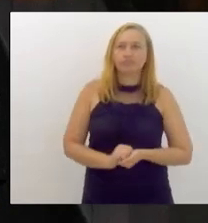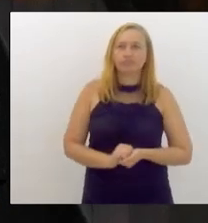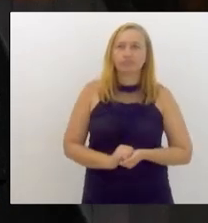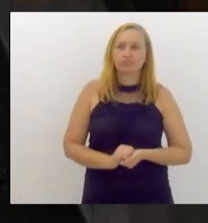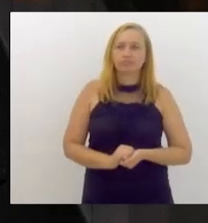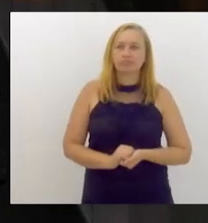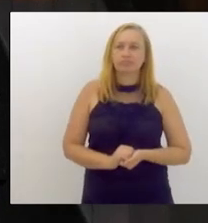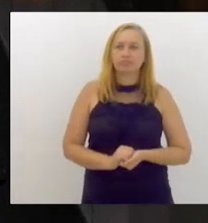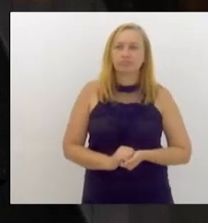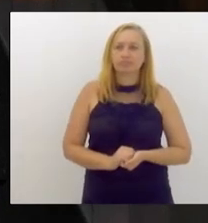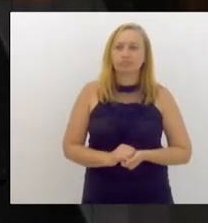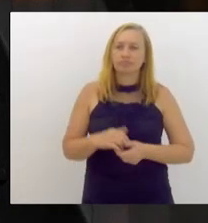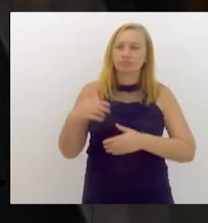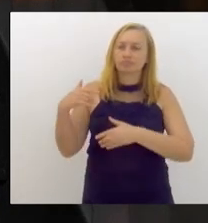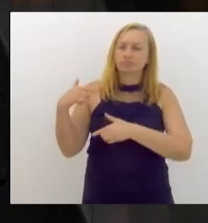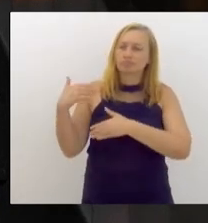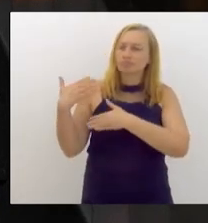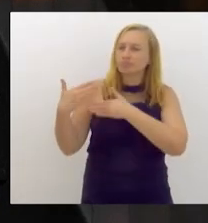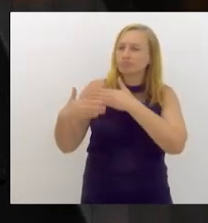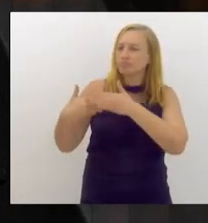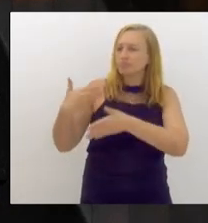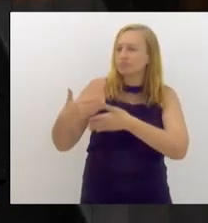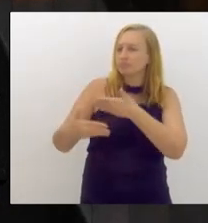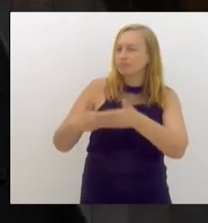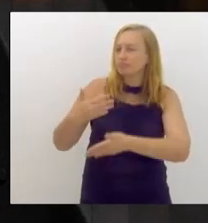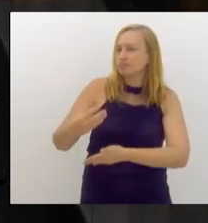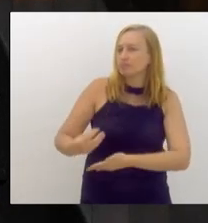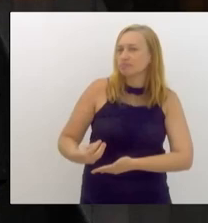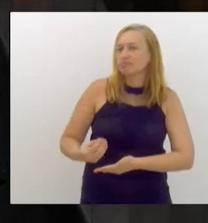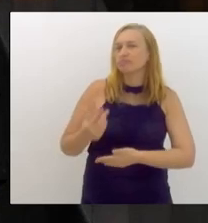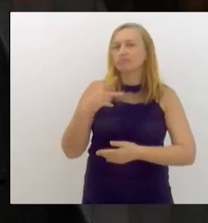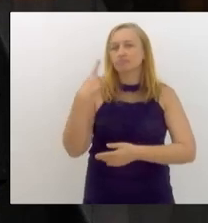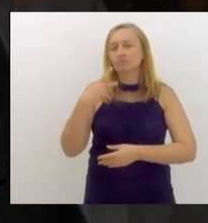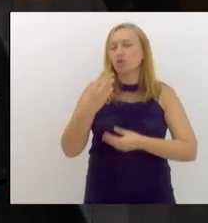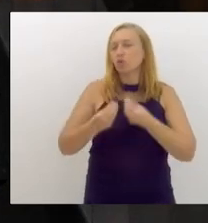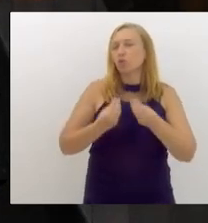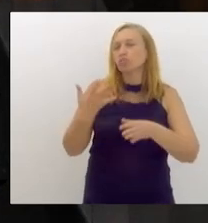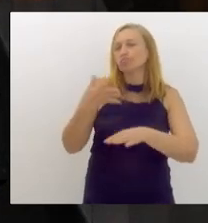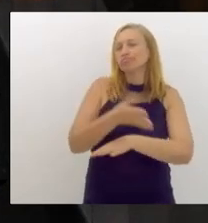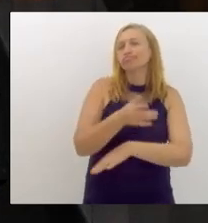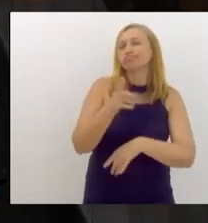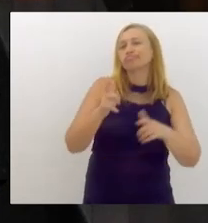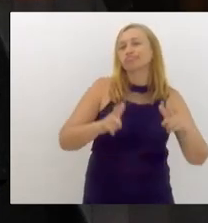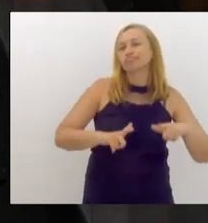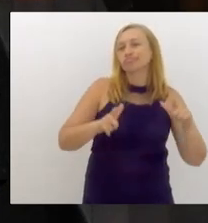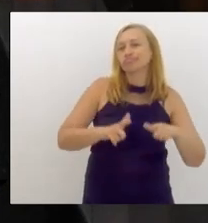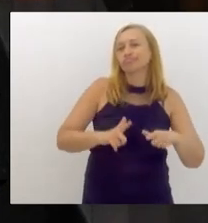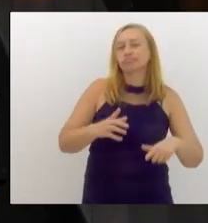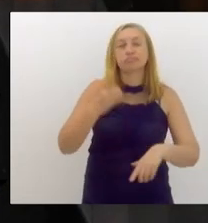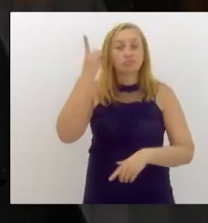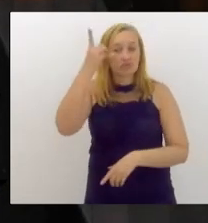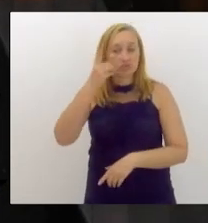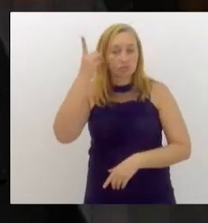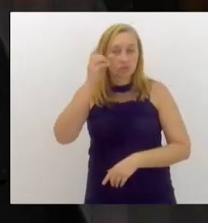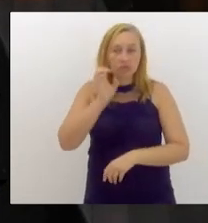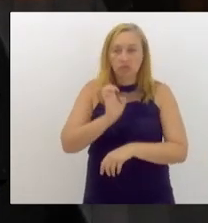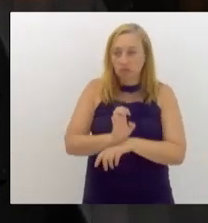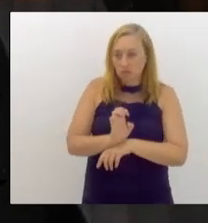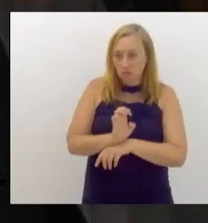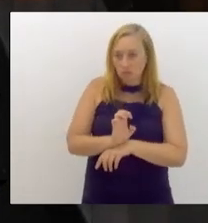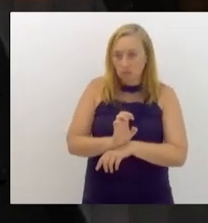nossa trajetória política e como chegamos aqui, como deputado estadual, nessa